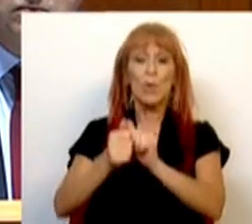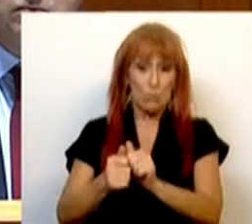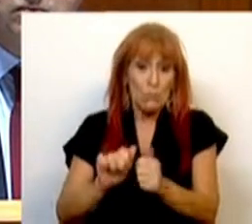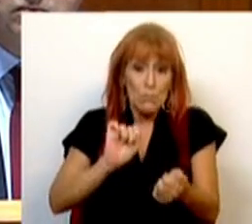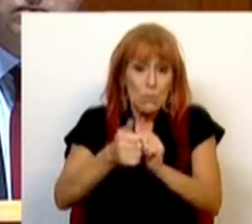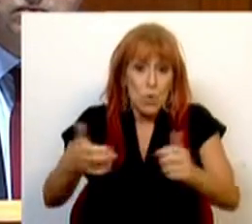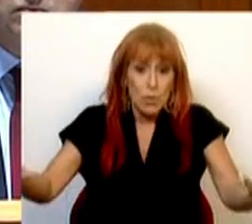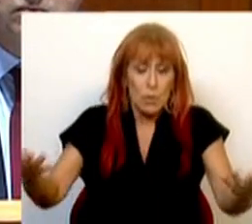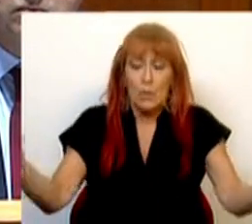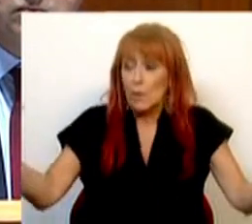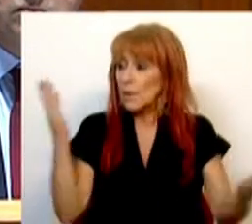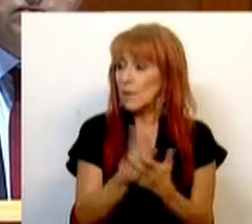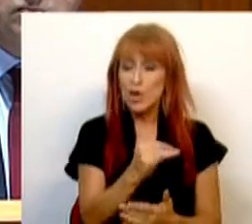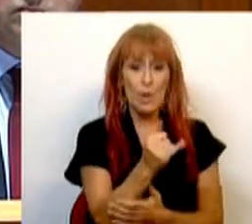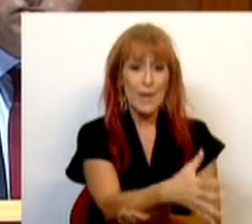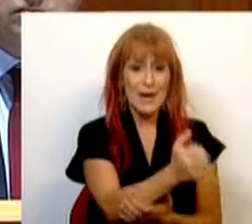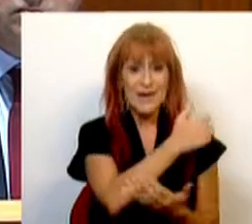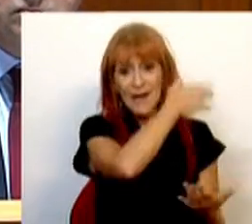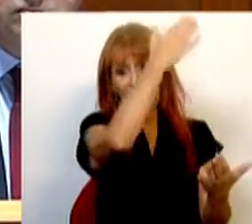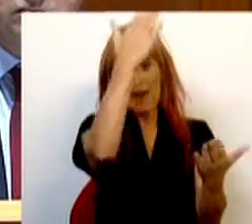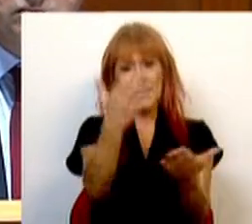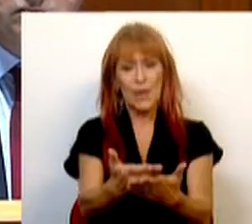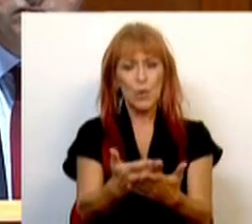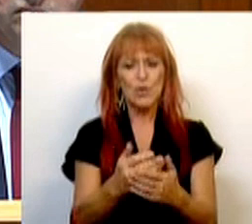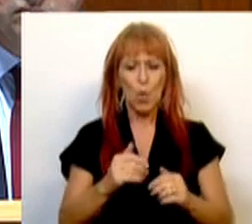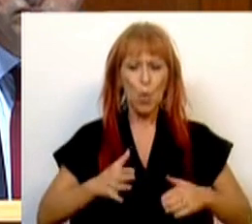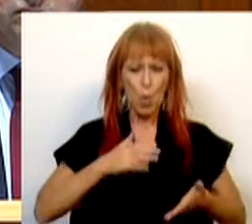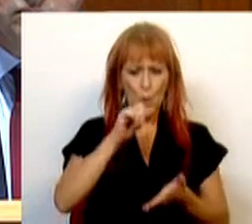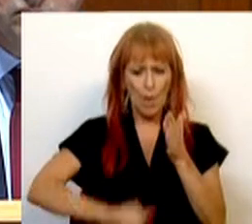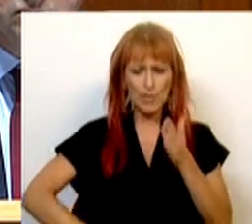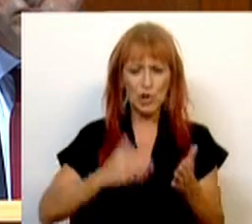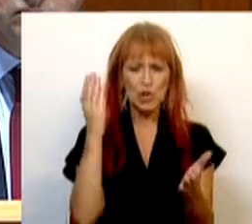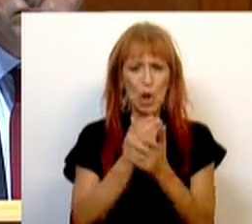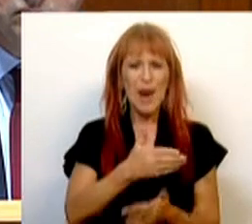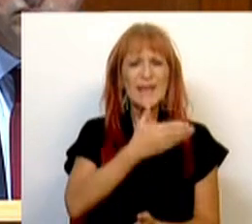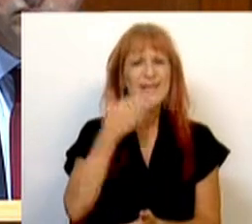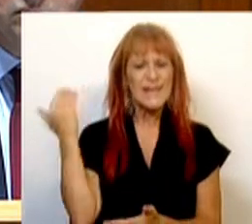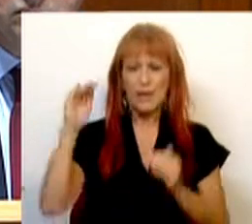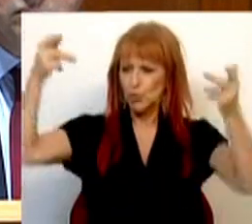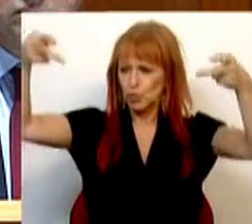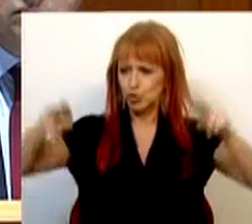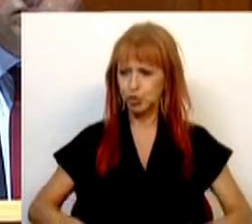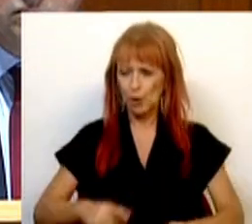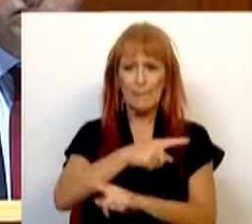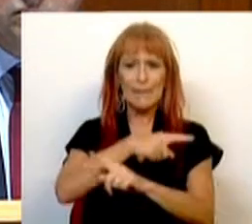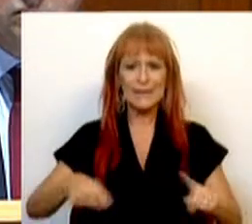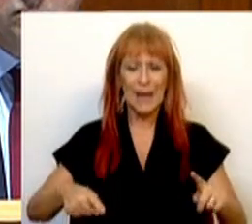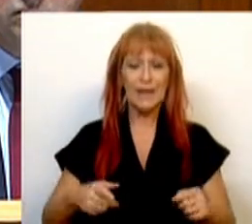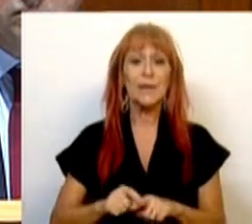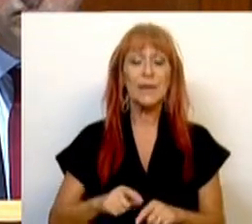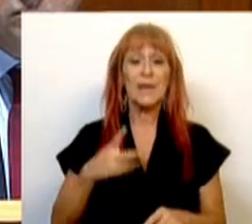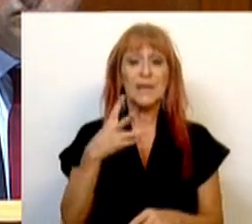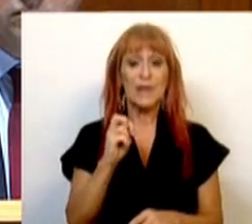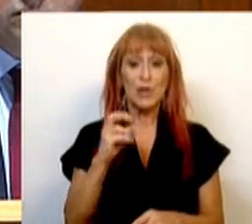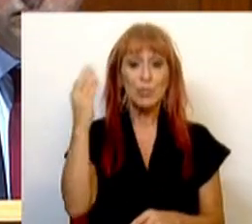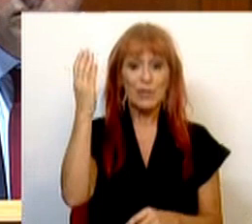mudou foi que desde 2015 até agora o abandono escolar precoce caiu para metade, de mais de